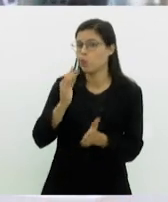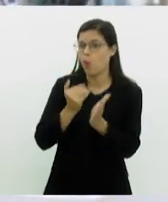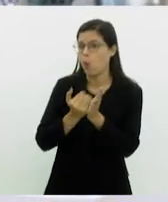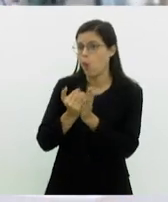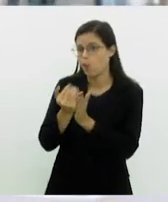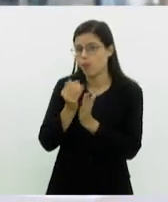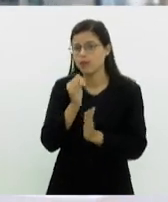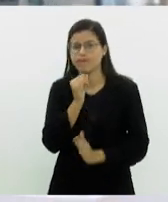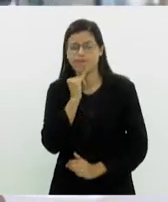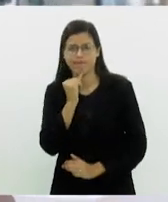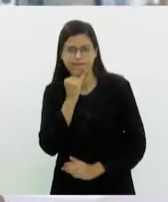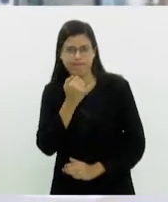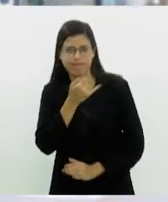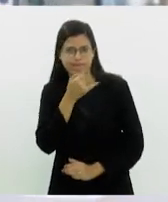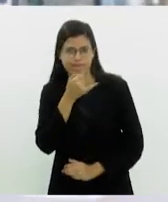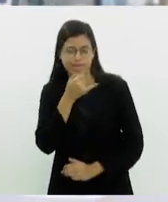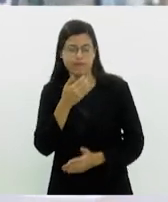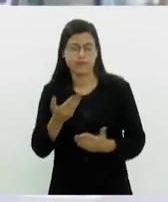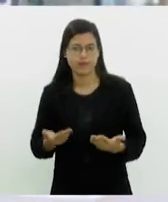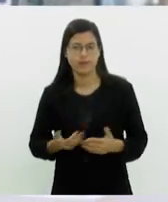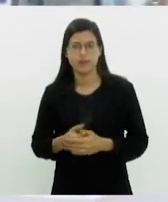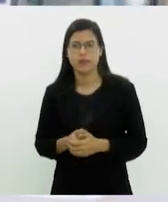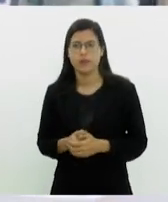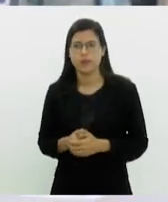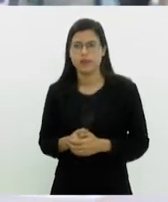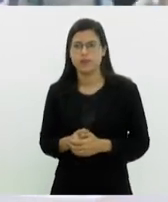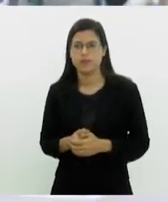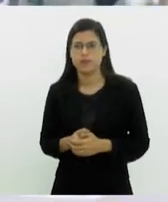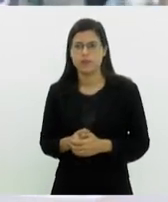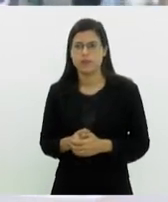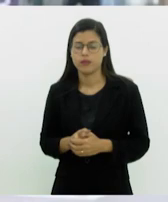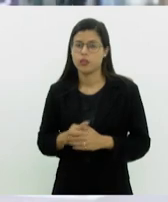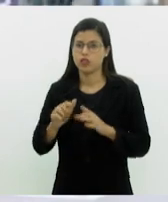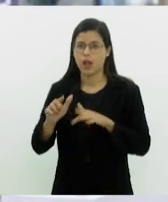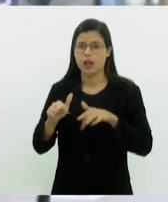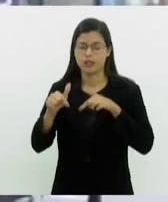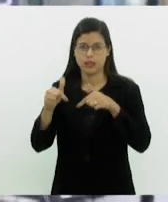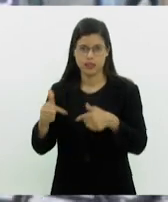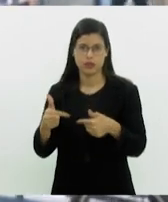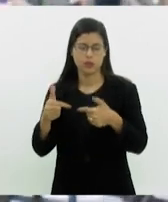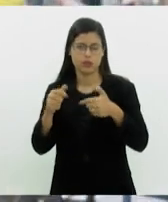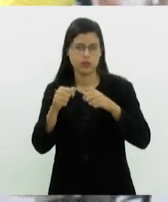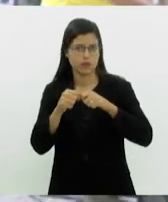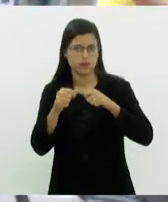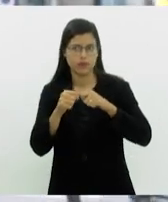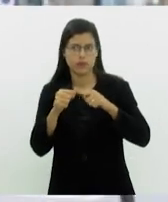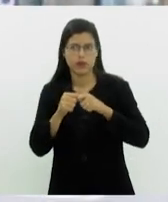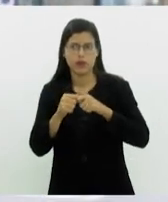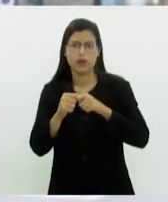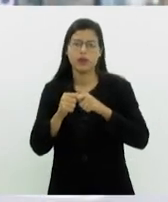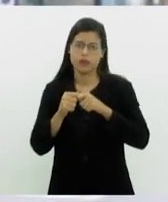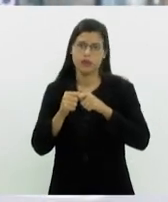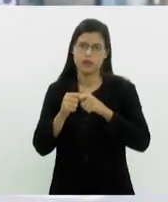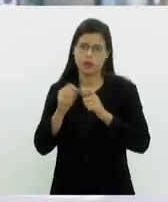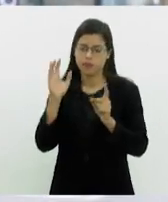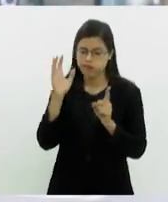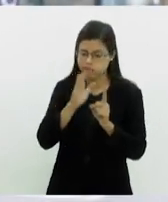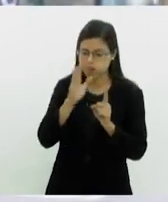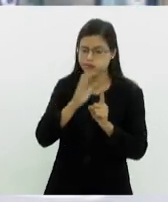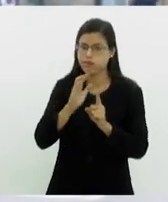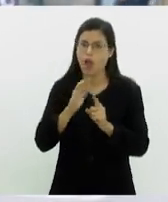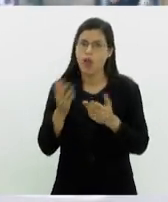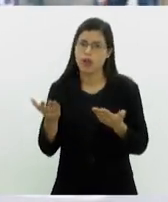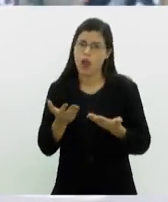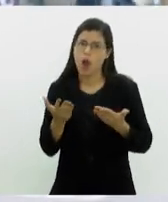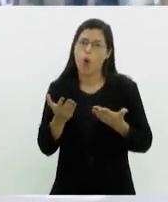infelizmente, de ações que foram feitas há um tempo e que estão resultando agora em